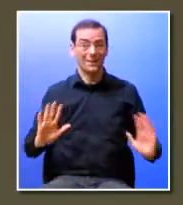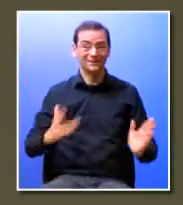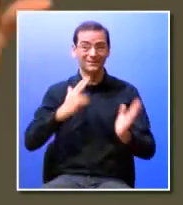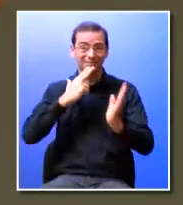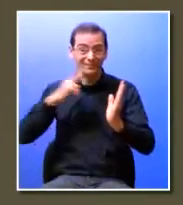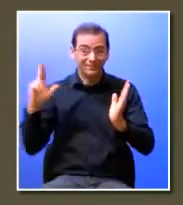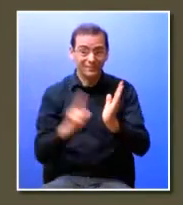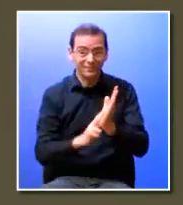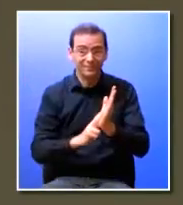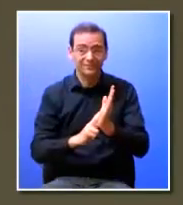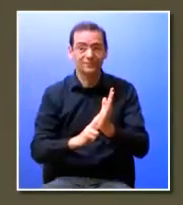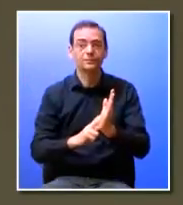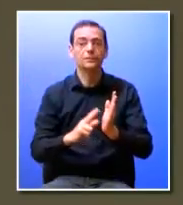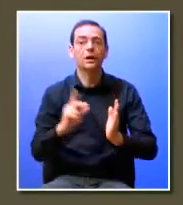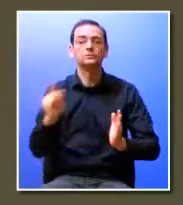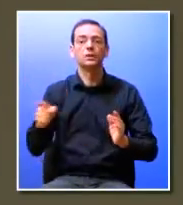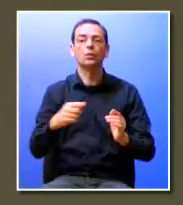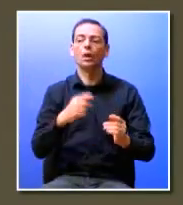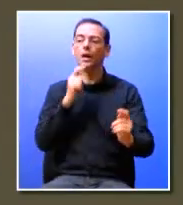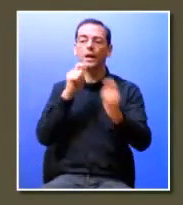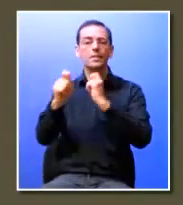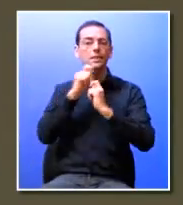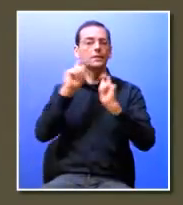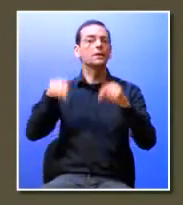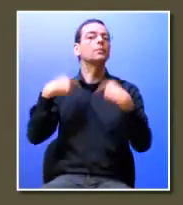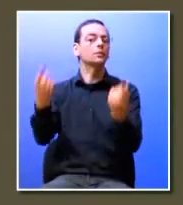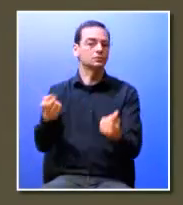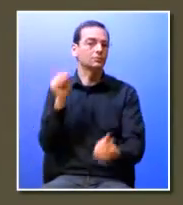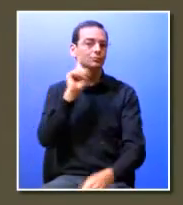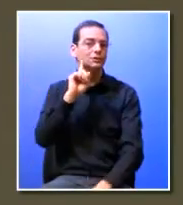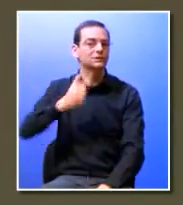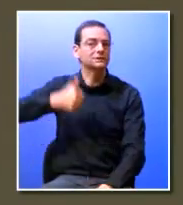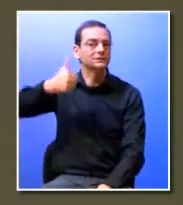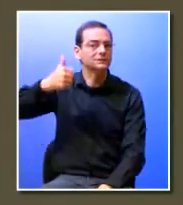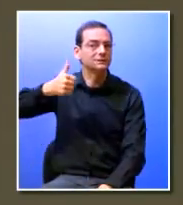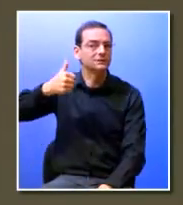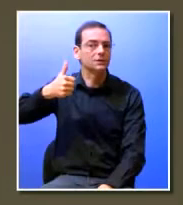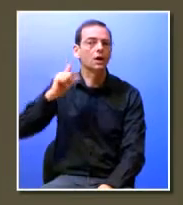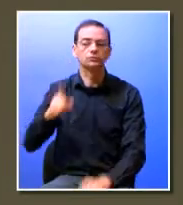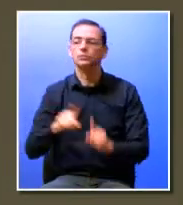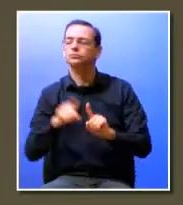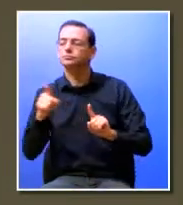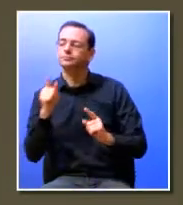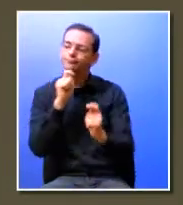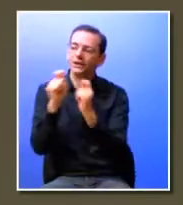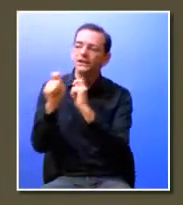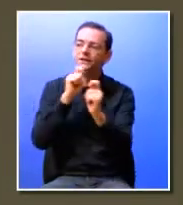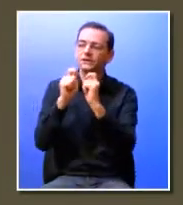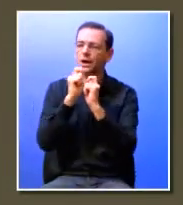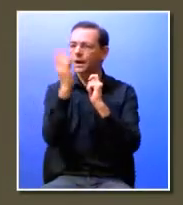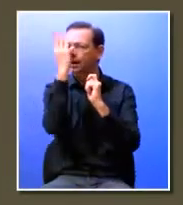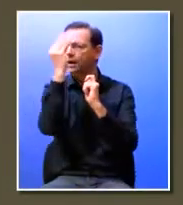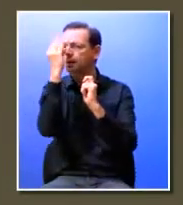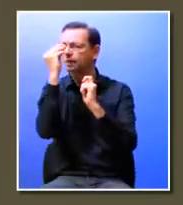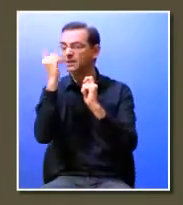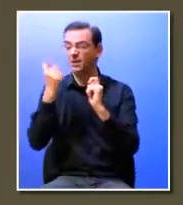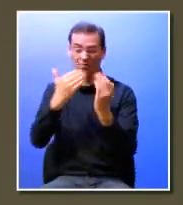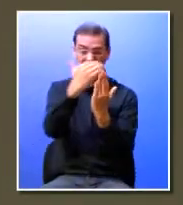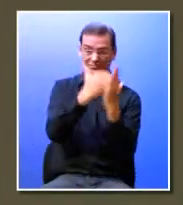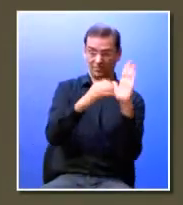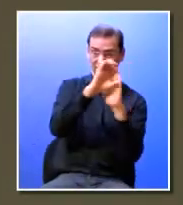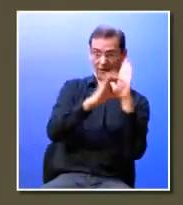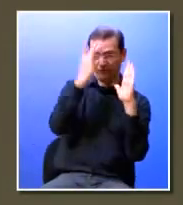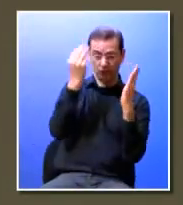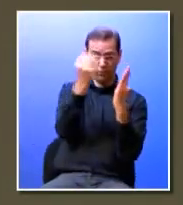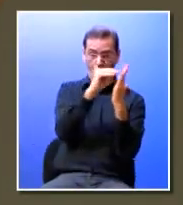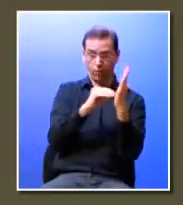o senhor Sopas é depois na entrevista não é? nós percebemos o que é que de facto foi aprendido com essas experiências mais uma vez estou